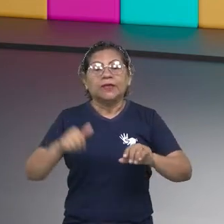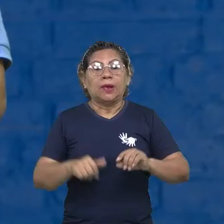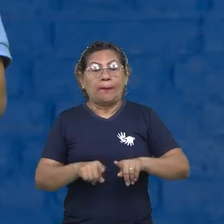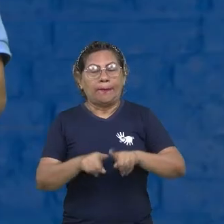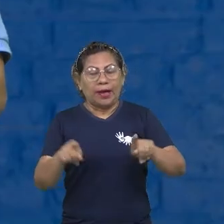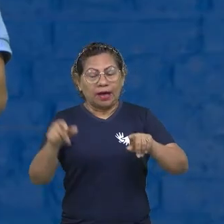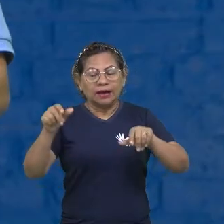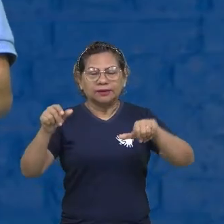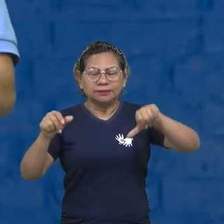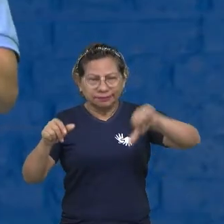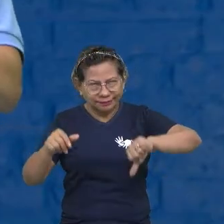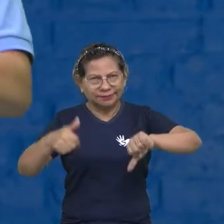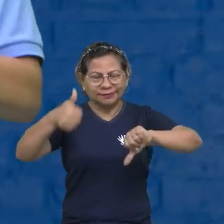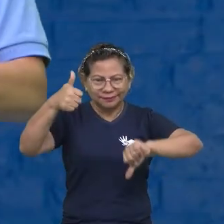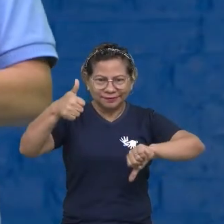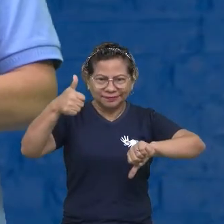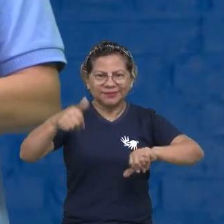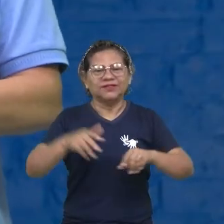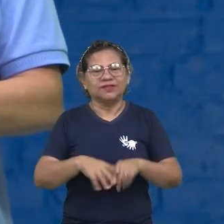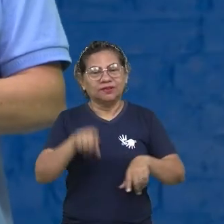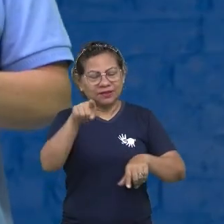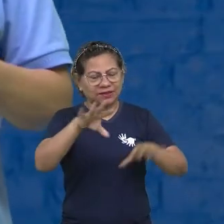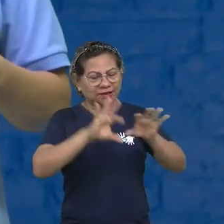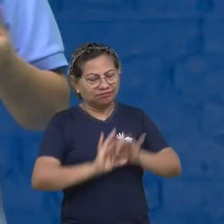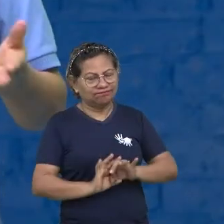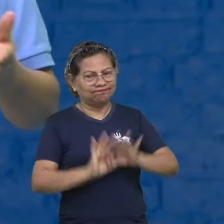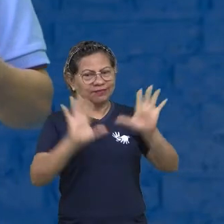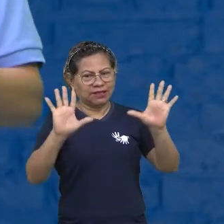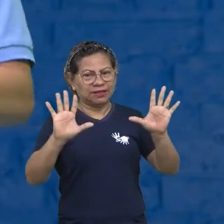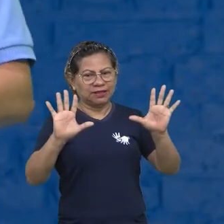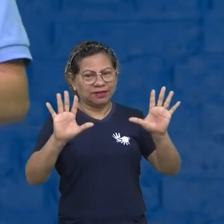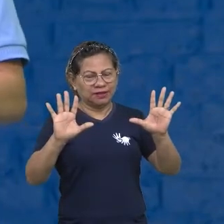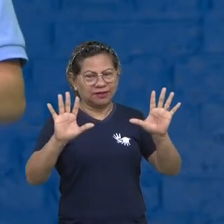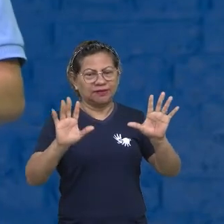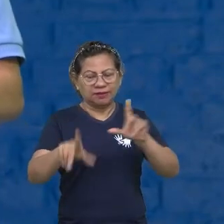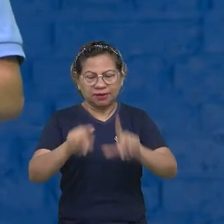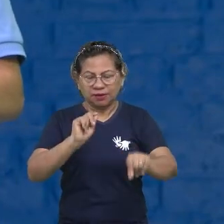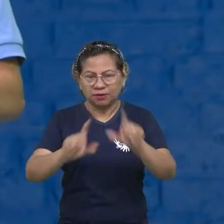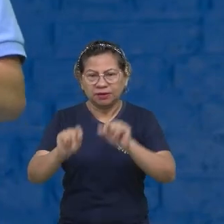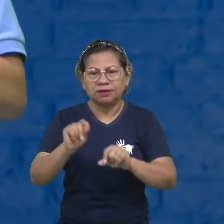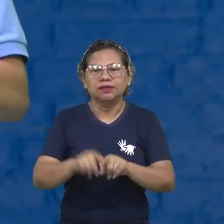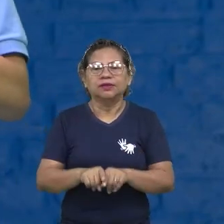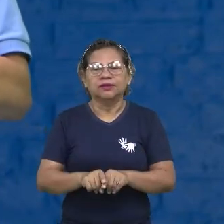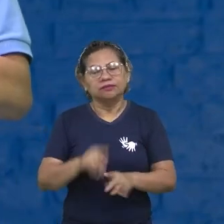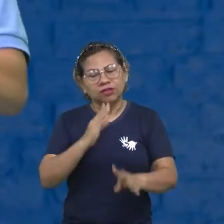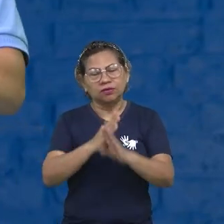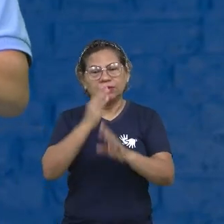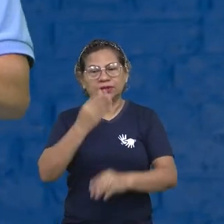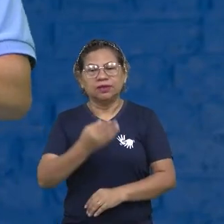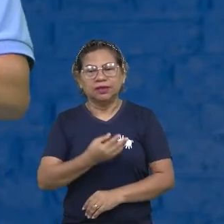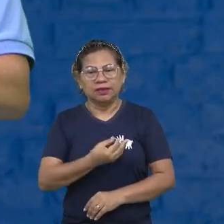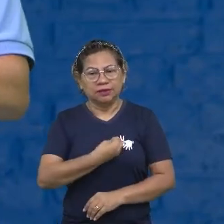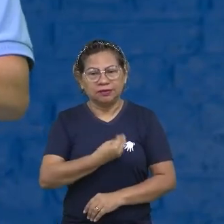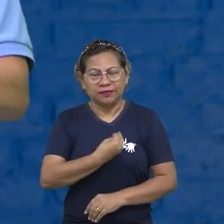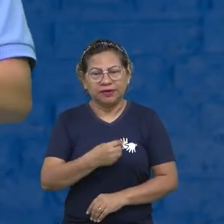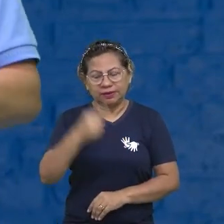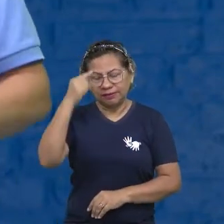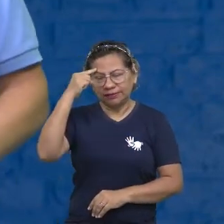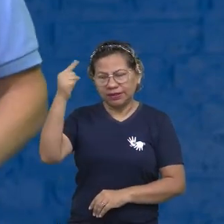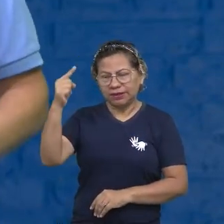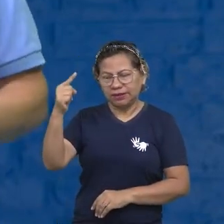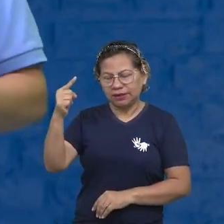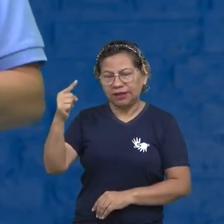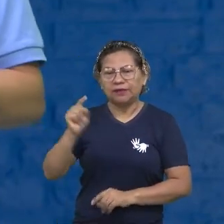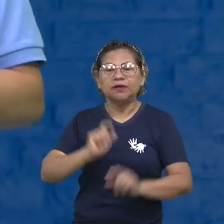é livre para fazer as suas escolhas. Também apareceram na minha vida. Mas eu sempre pensava uma coisa.